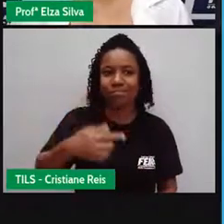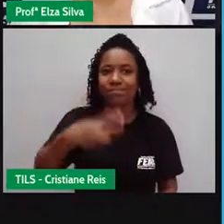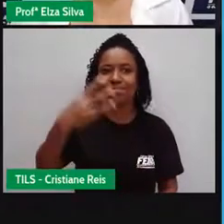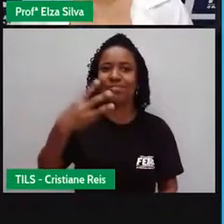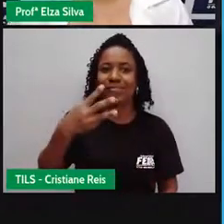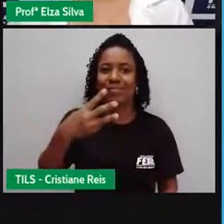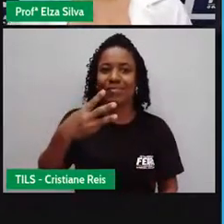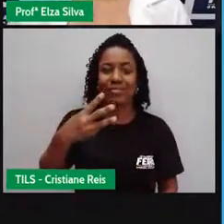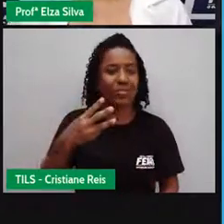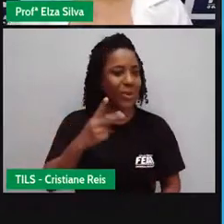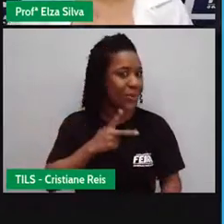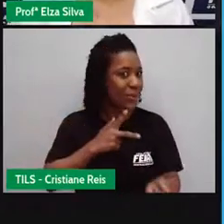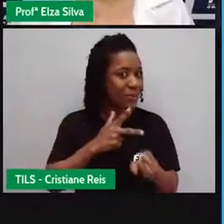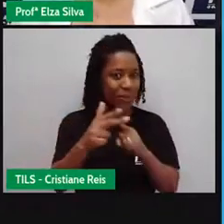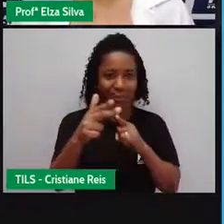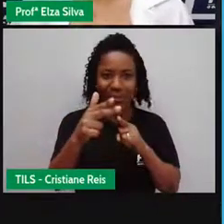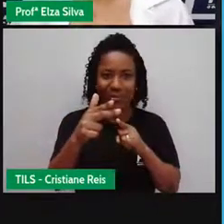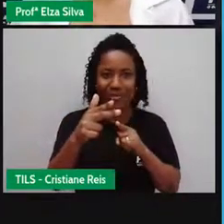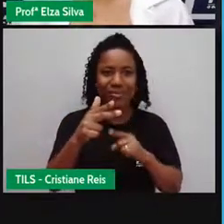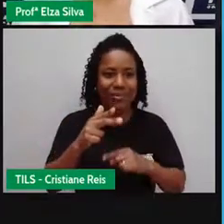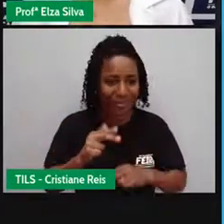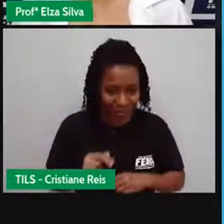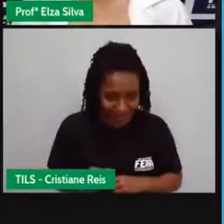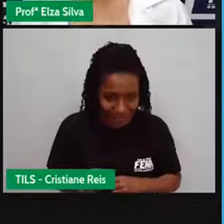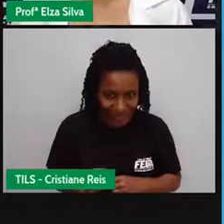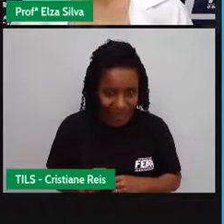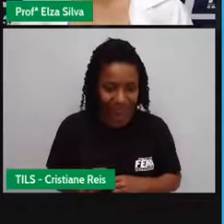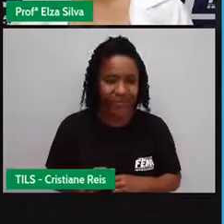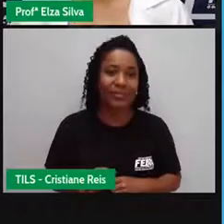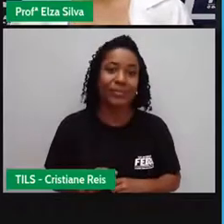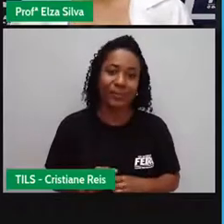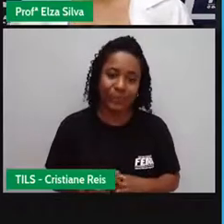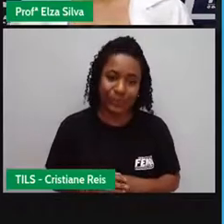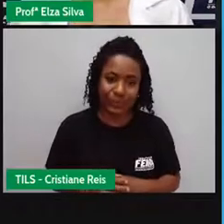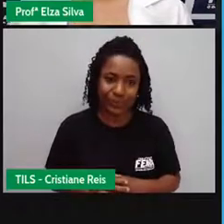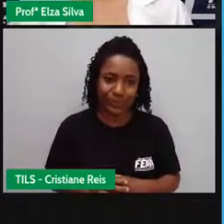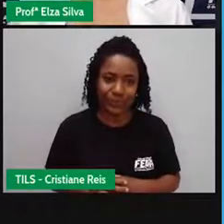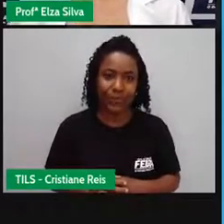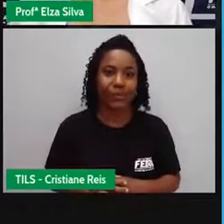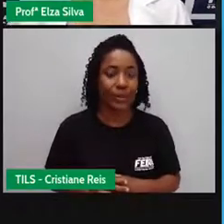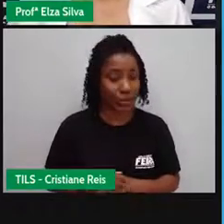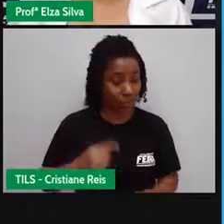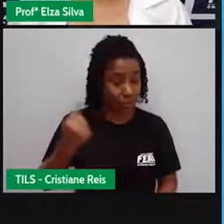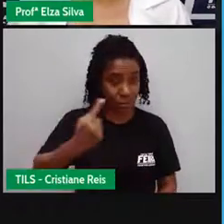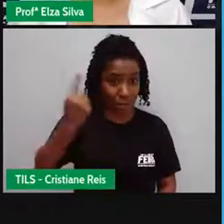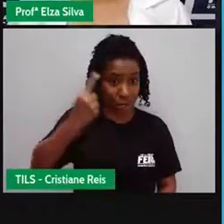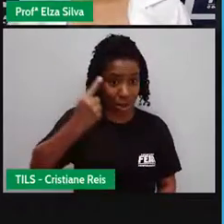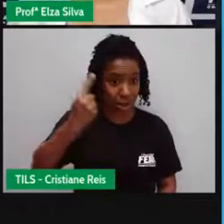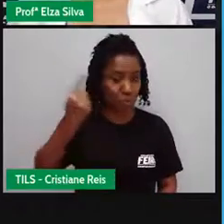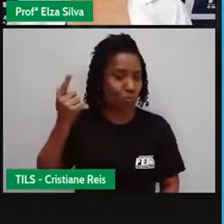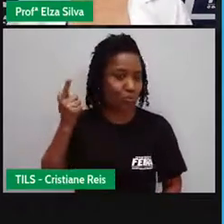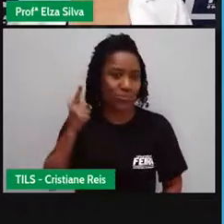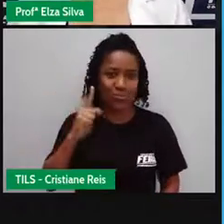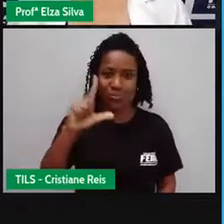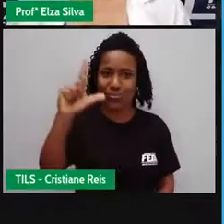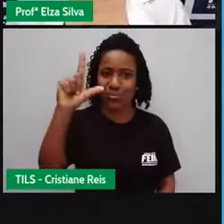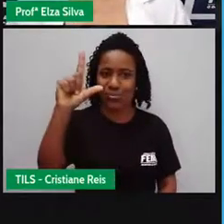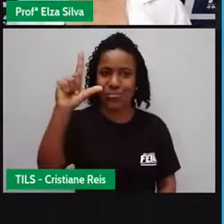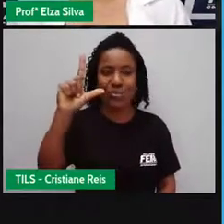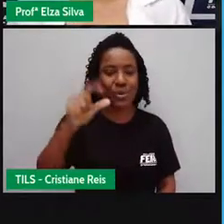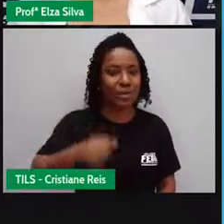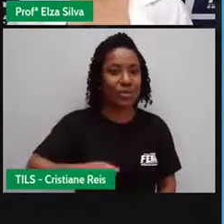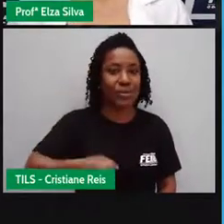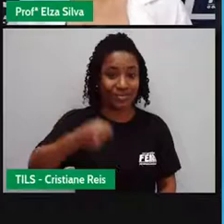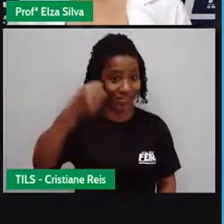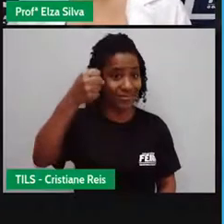escolhidos para o primeiro, segundo ou terceiro lugar Para o primeiro lugar, nós temos a